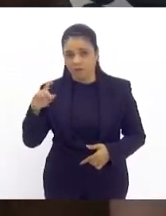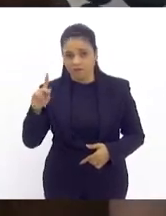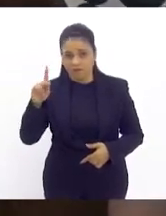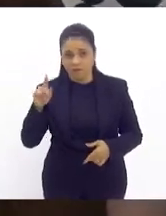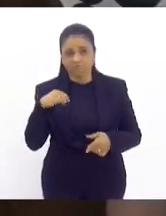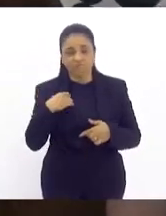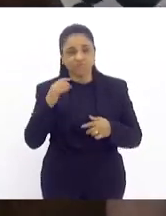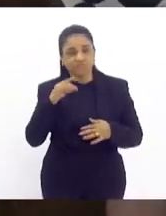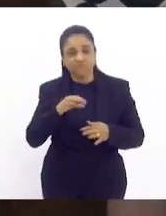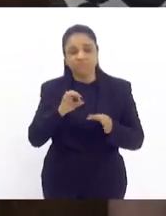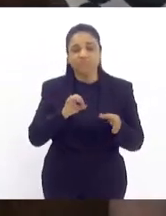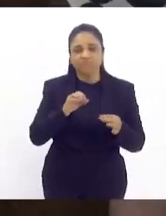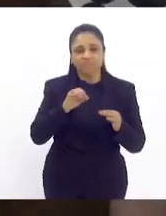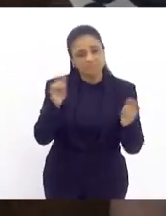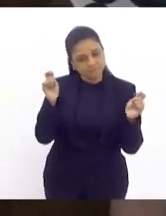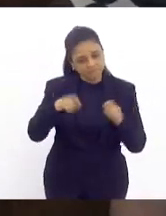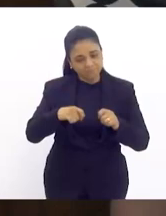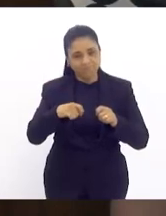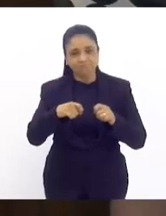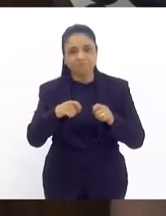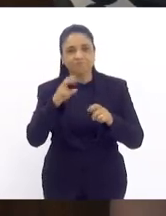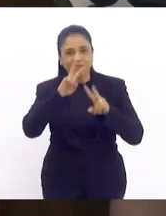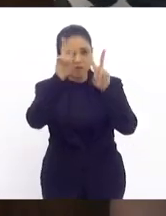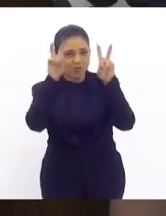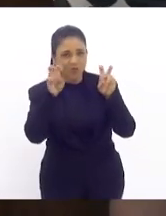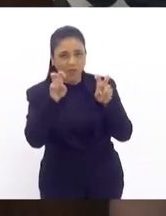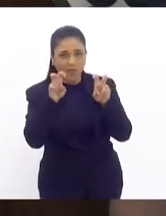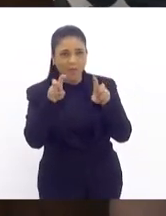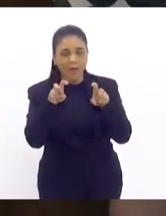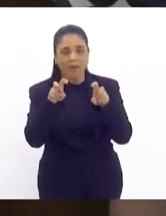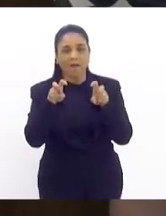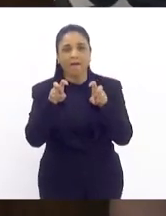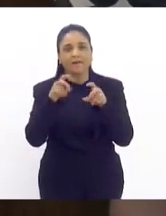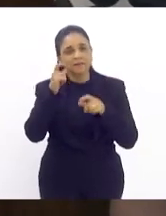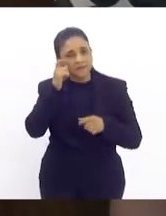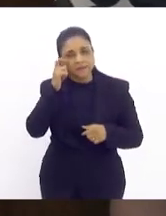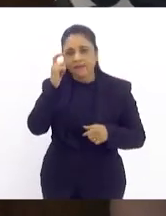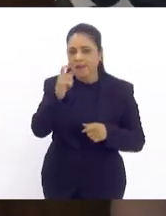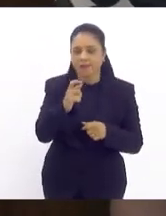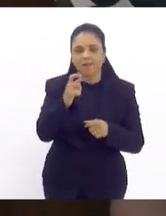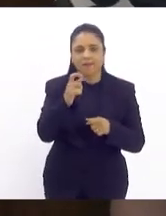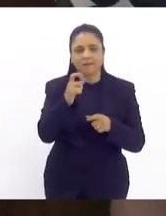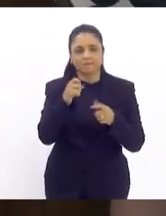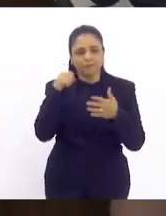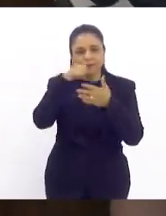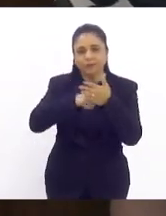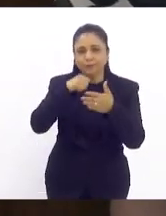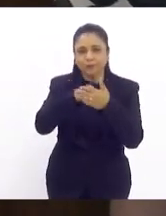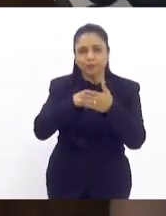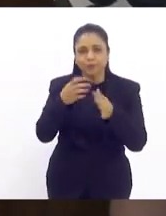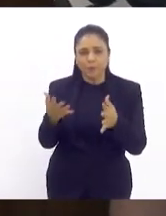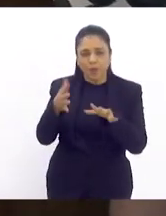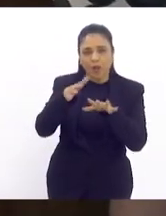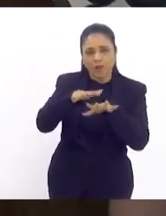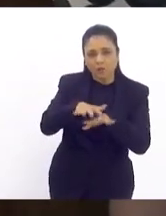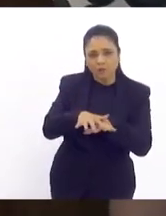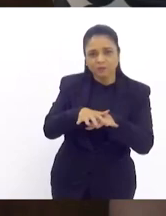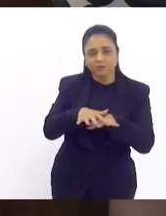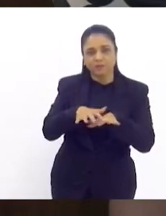a atenção para esse tema tão relevante que é do interesse de todas as pessoas que lutam pela inclusão no Brasil